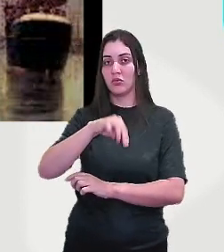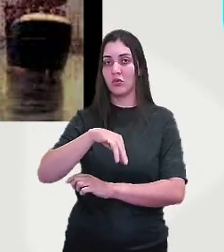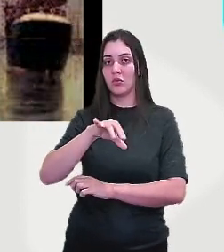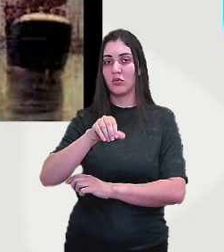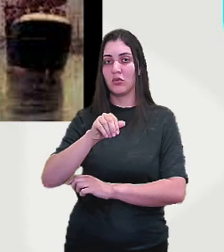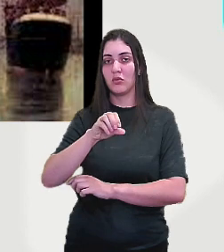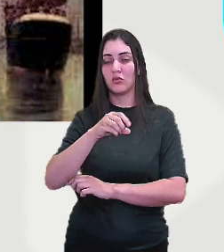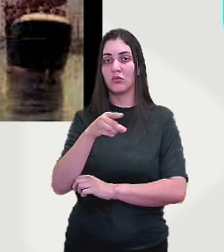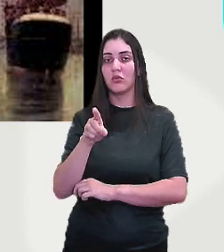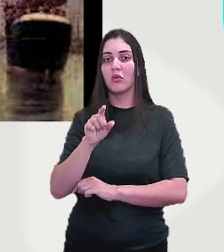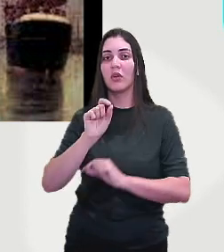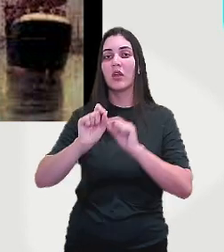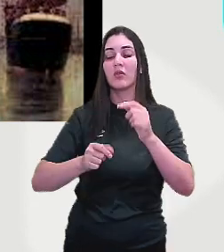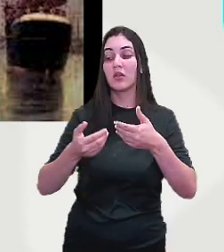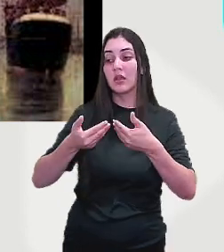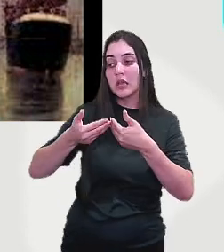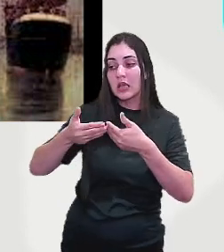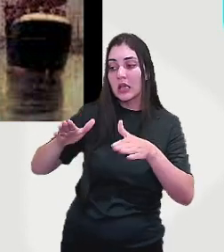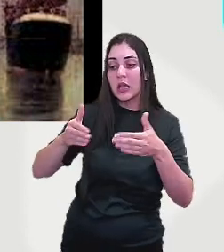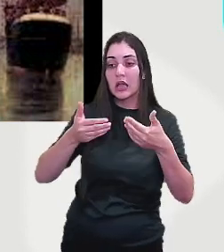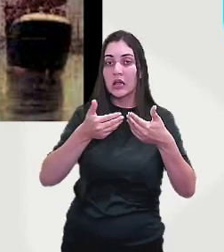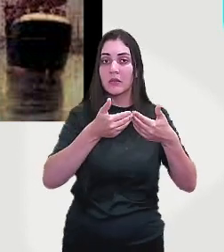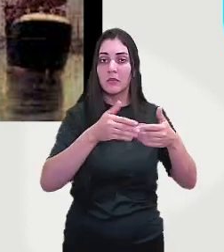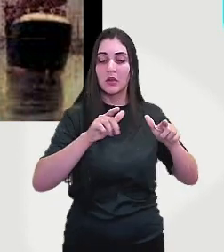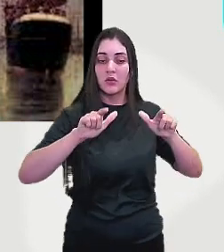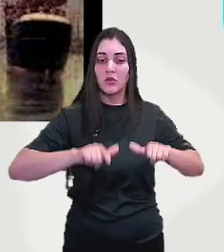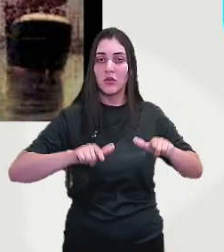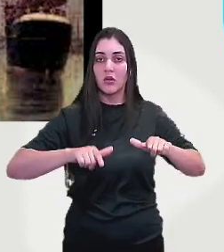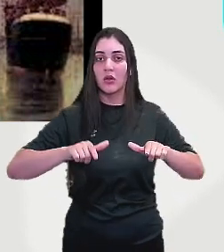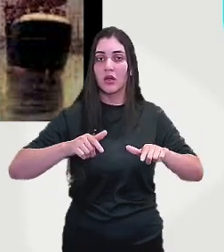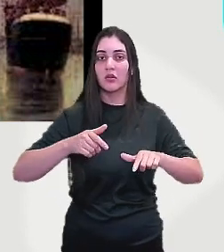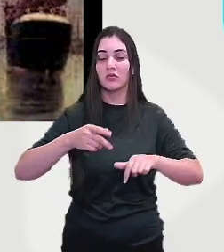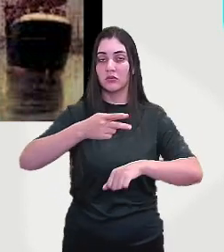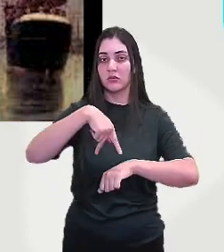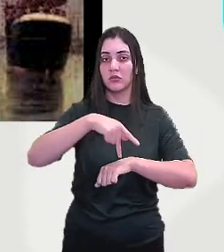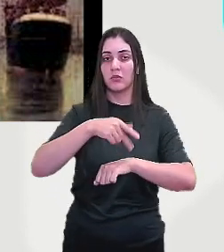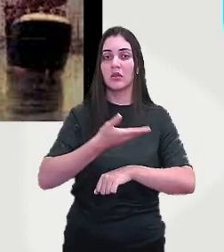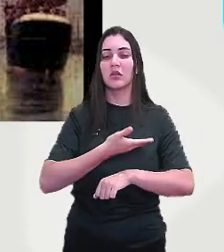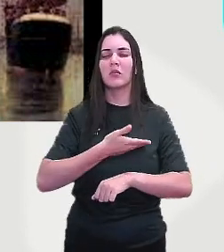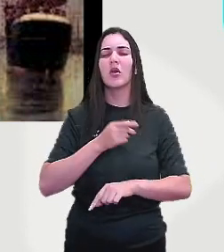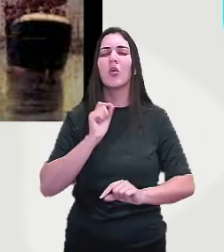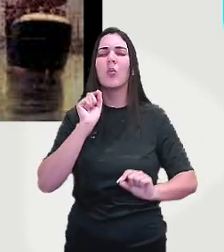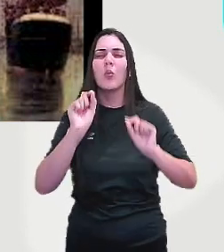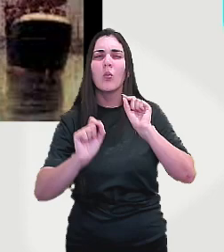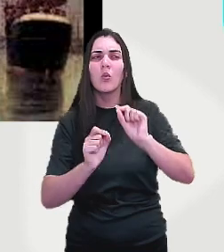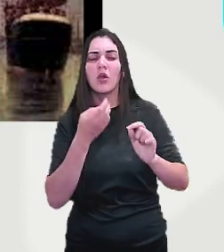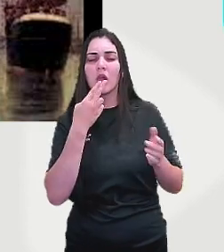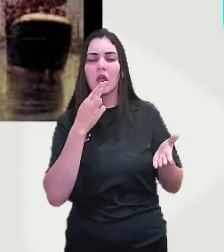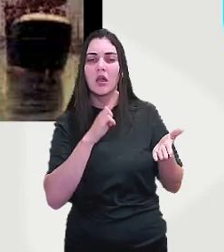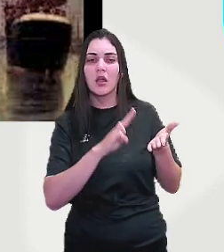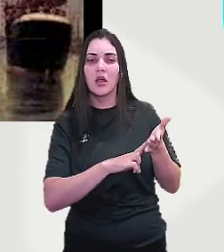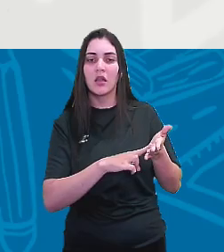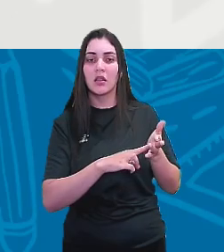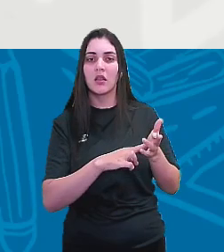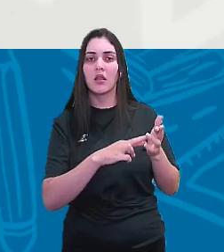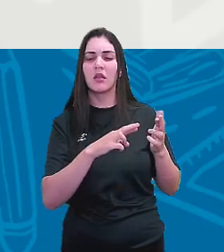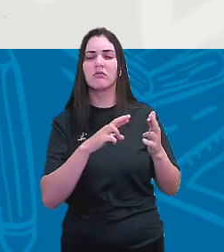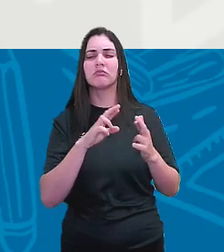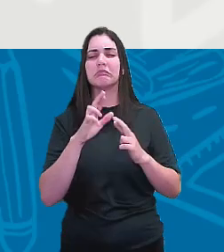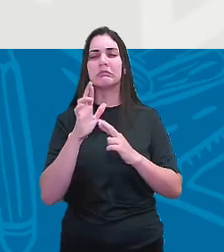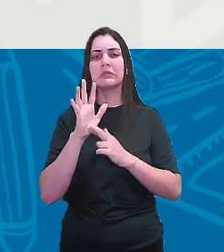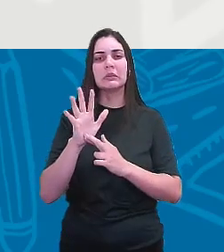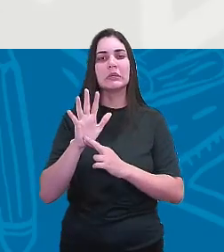é abrir os portos às nações amigas. E o que é que essa carta, ela representa de tão importante nesse processo?